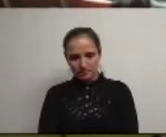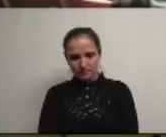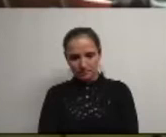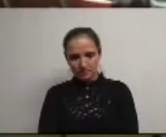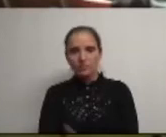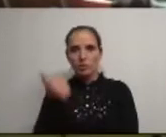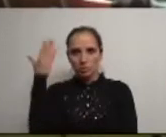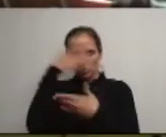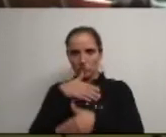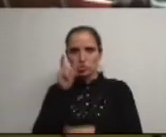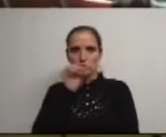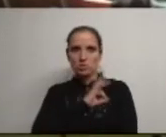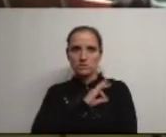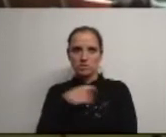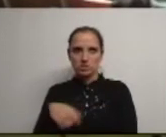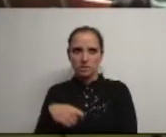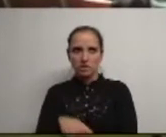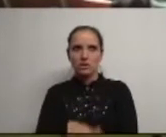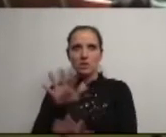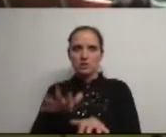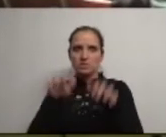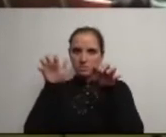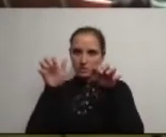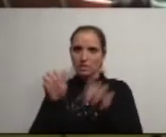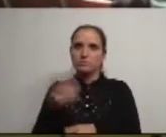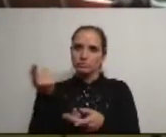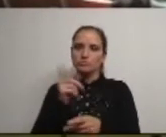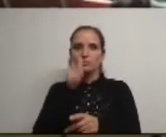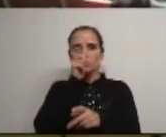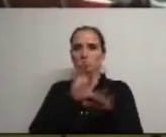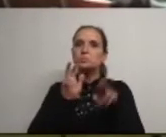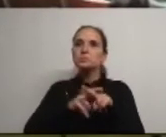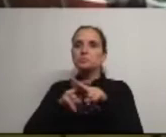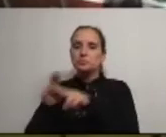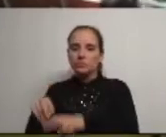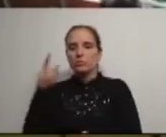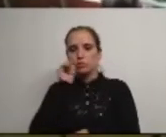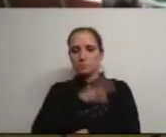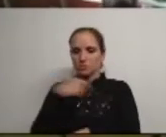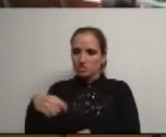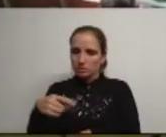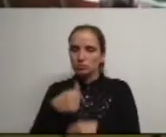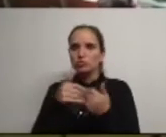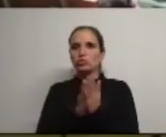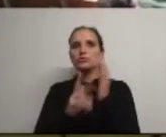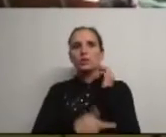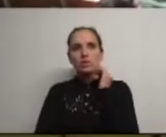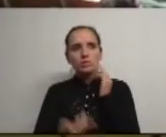Boa noite. Sr. Presidente da Assembleia Municipal, caros membros da mesa, Sr. Presidente da Câmara, Srs. Vereadores,